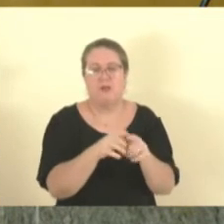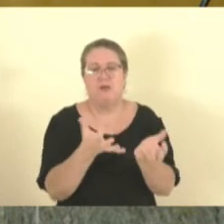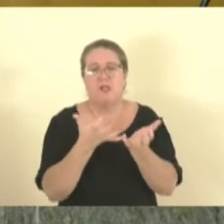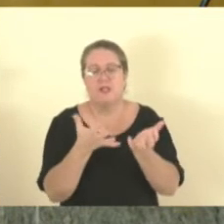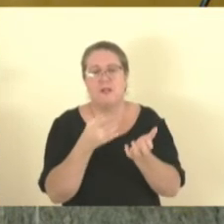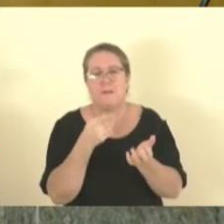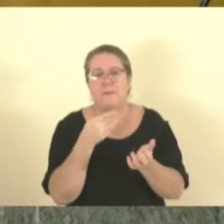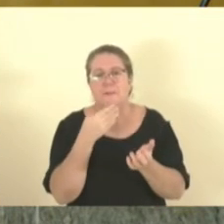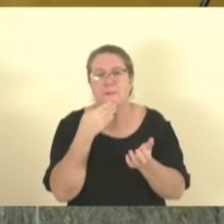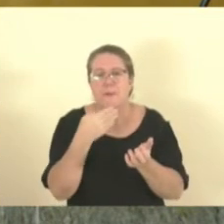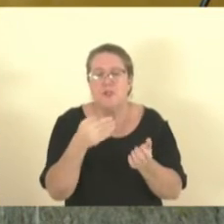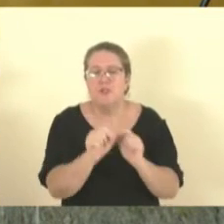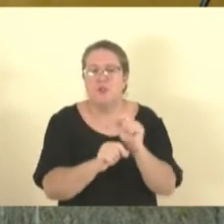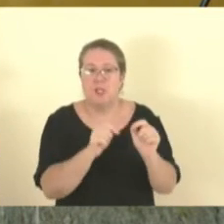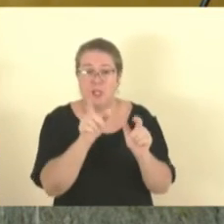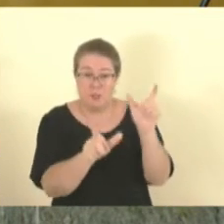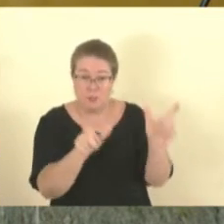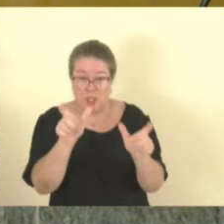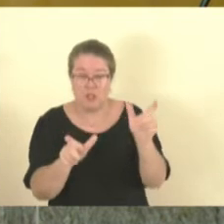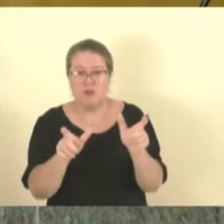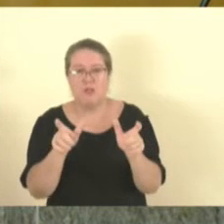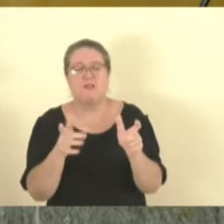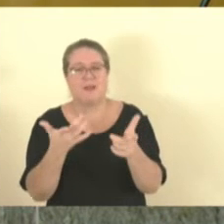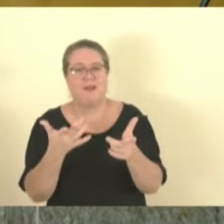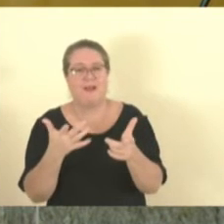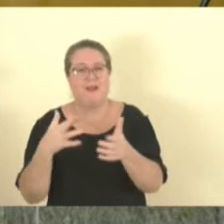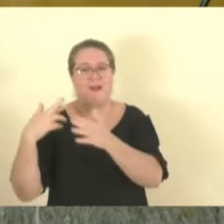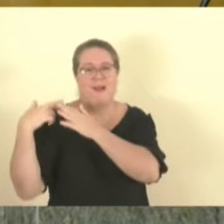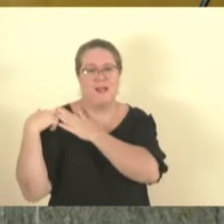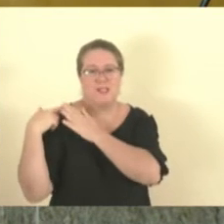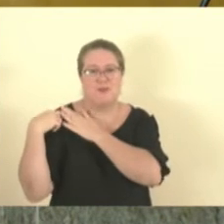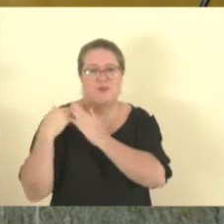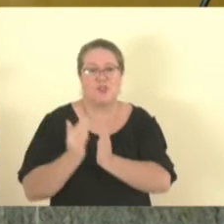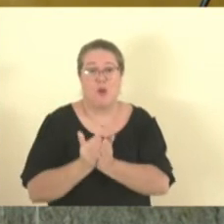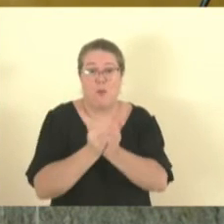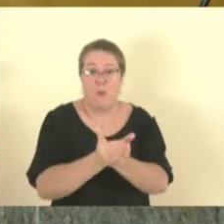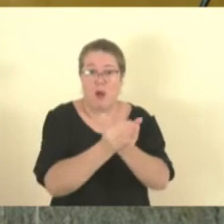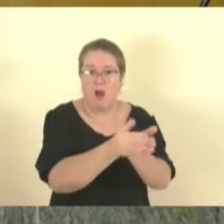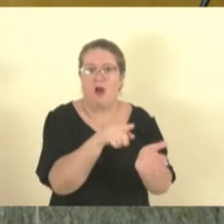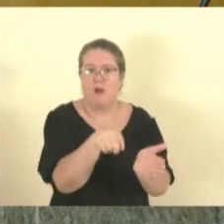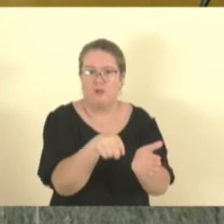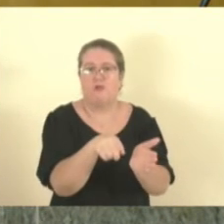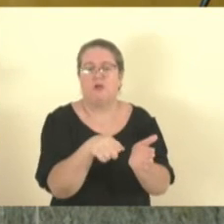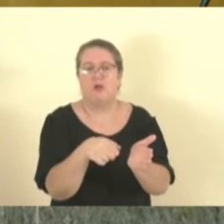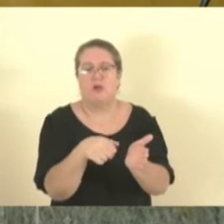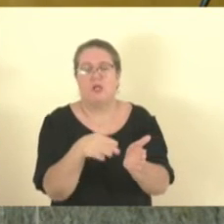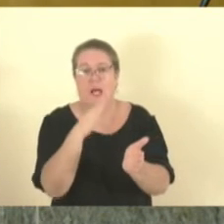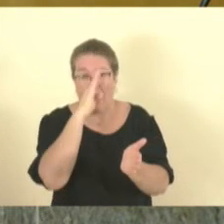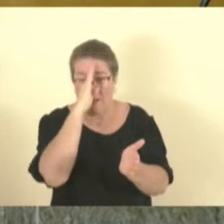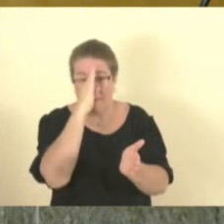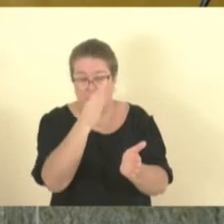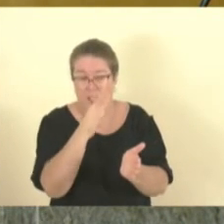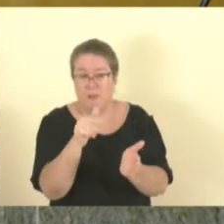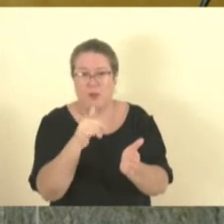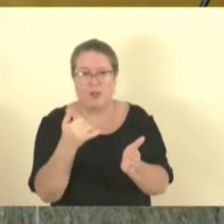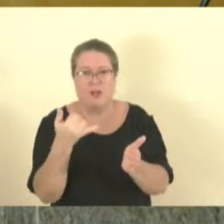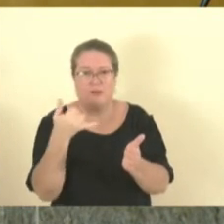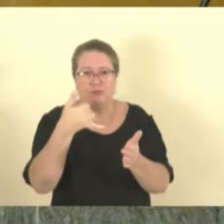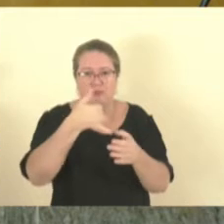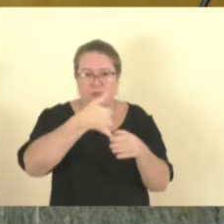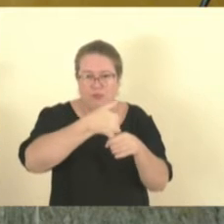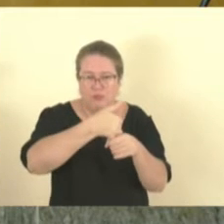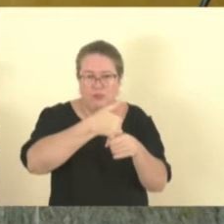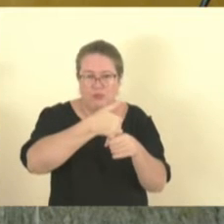barcos, para que tenham um cuidado especial, principalmente, Fabiano, no momento de abastecimento. Essas lanchas,